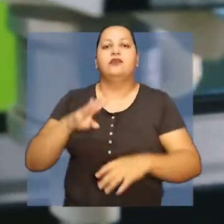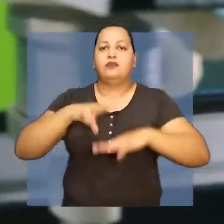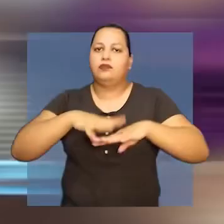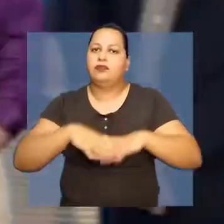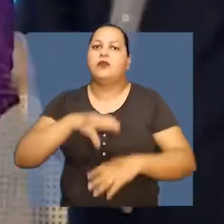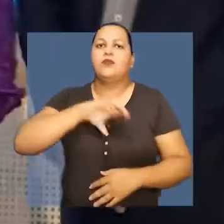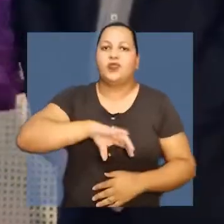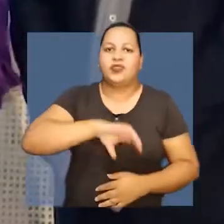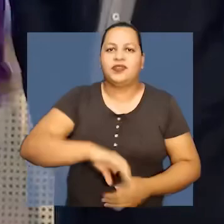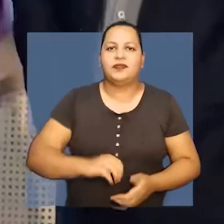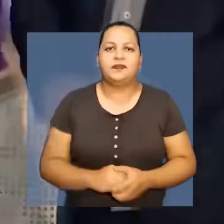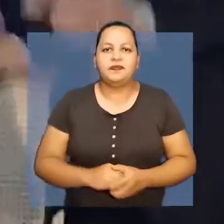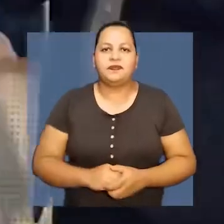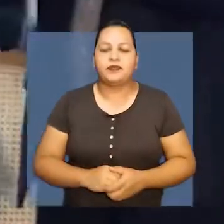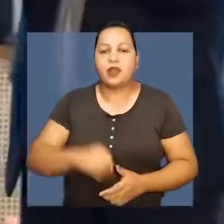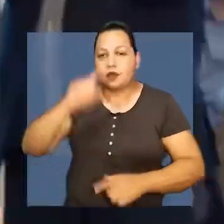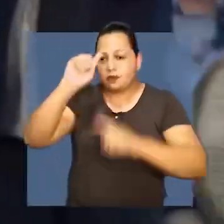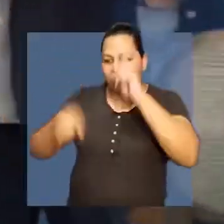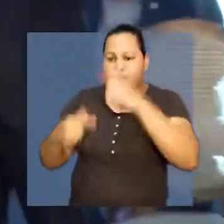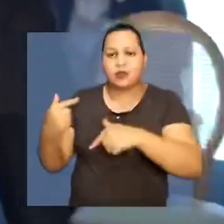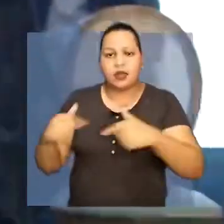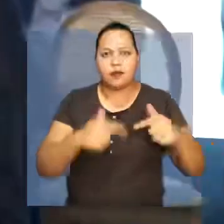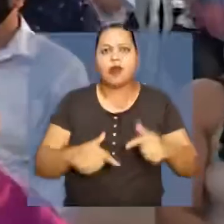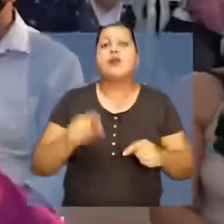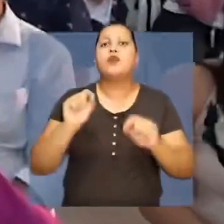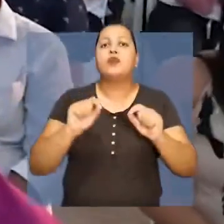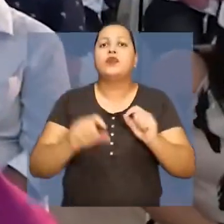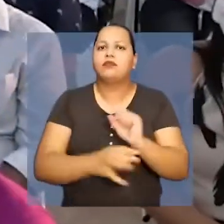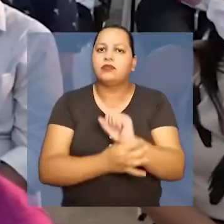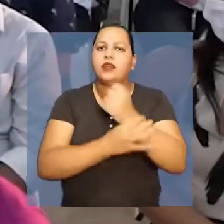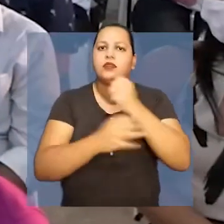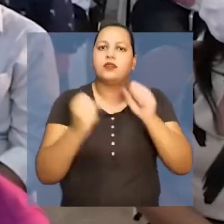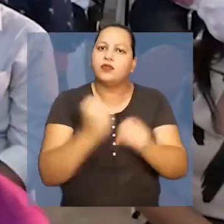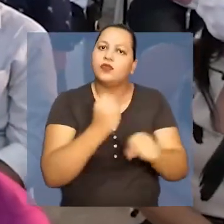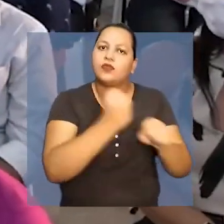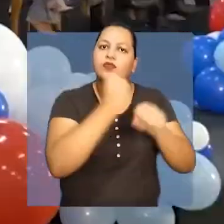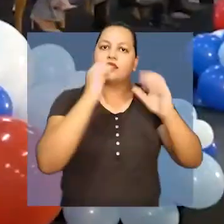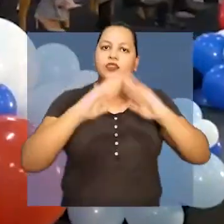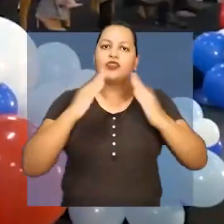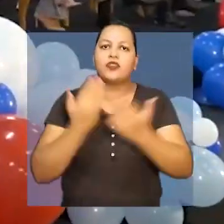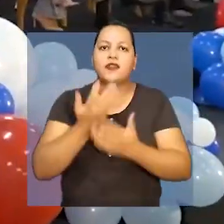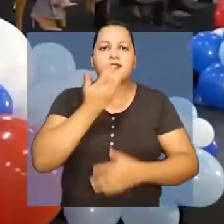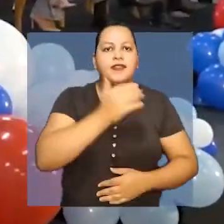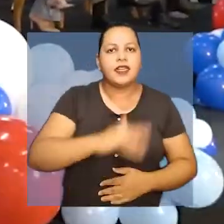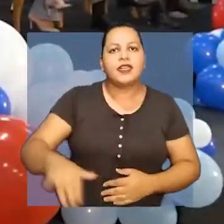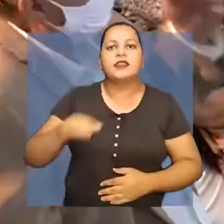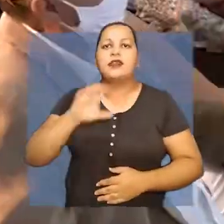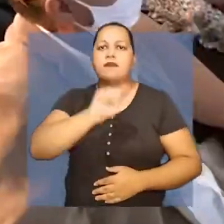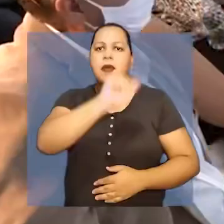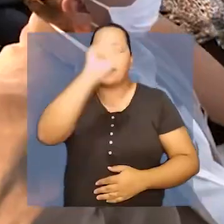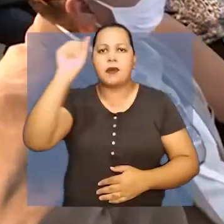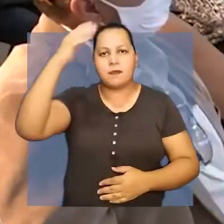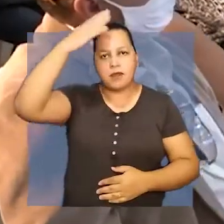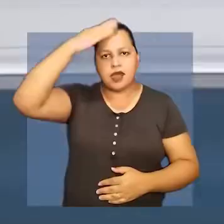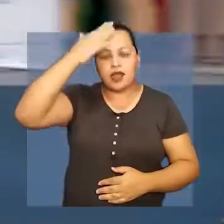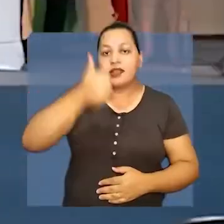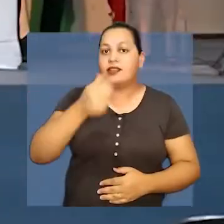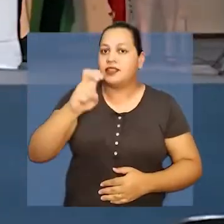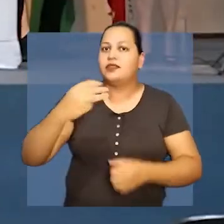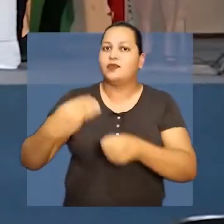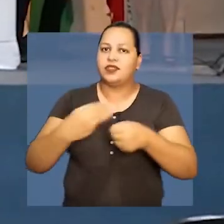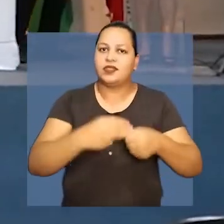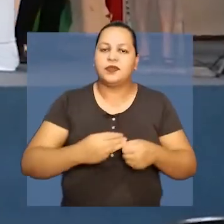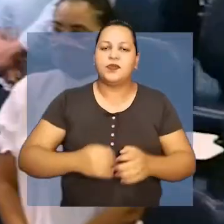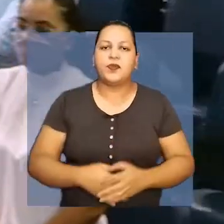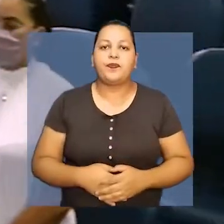matemática. Ordens de serviço garantiram a construção imediata de unidades do Programa Crestes por todo o Pará em 15 municípios. Foi